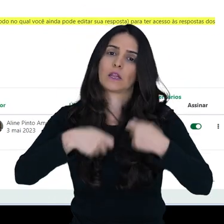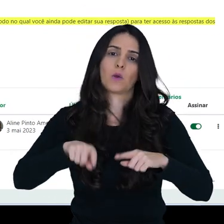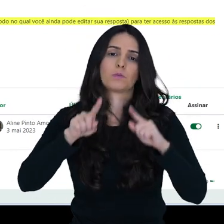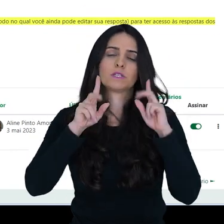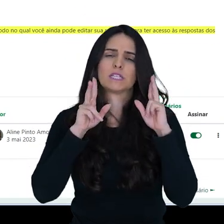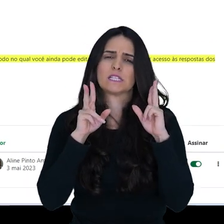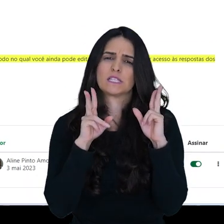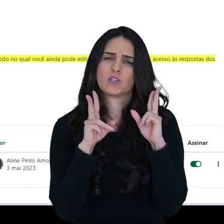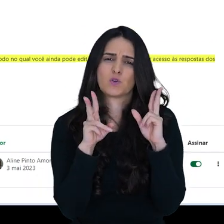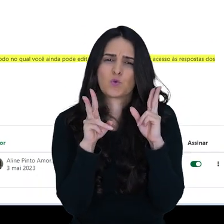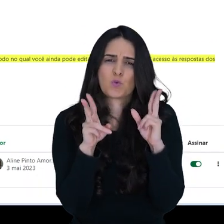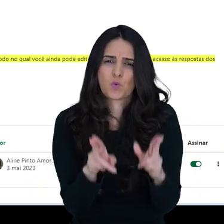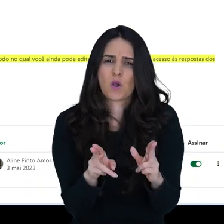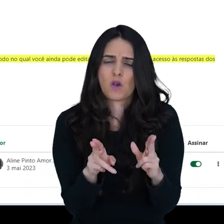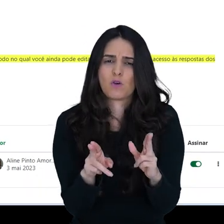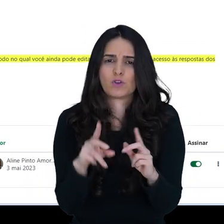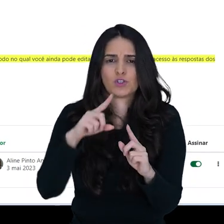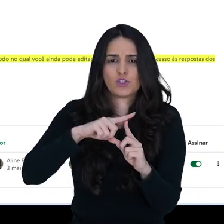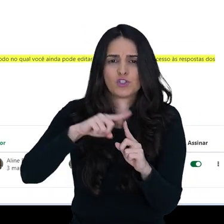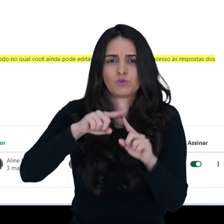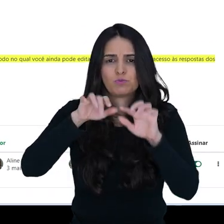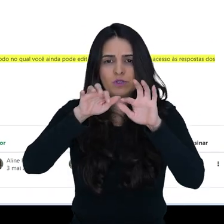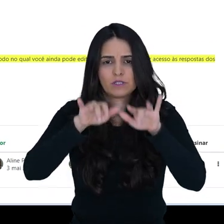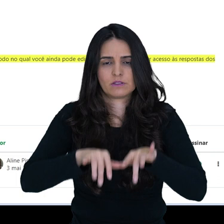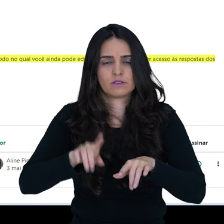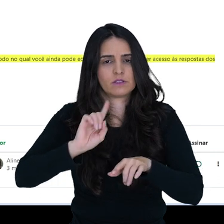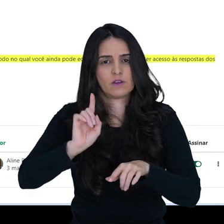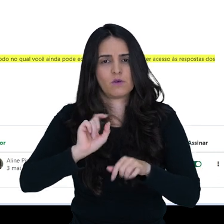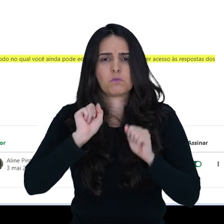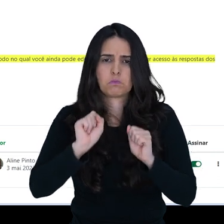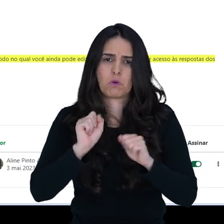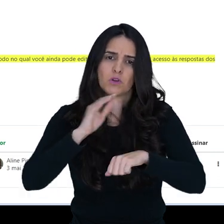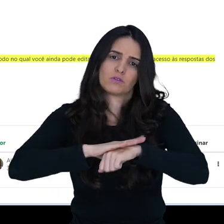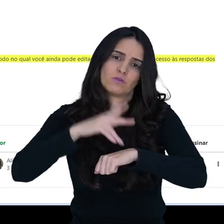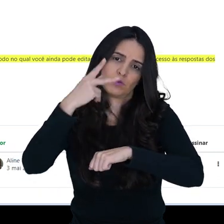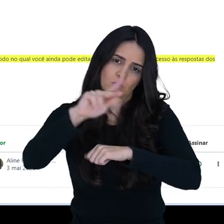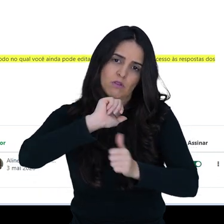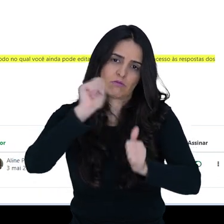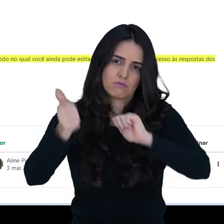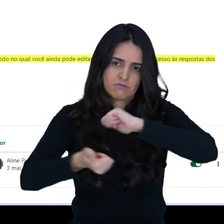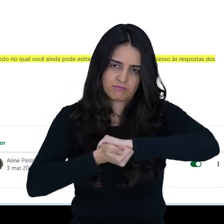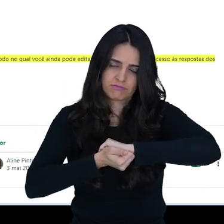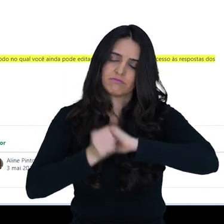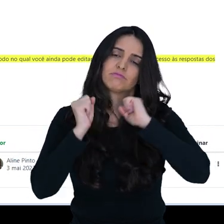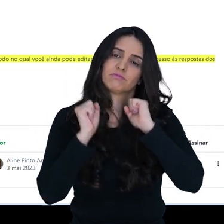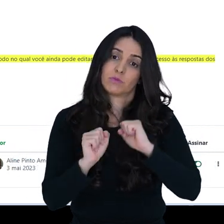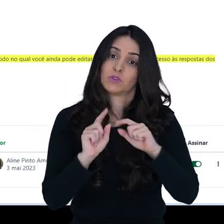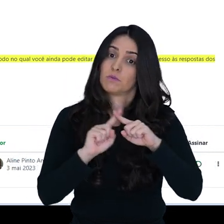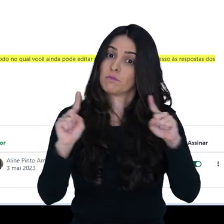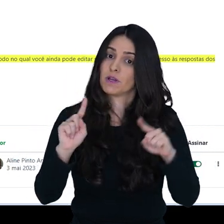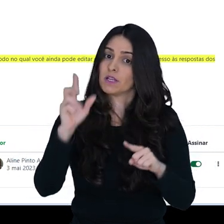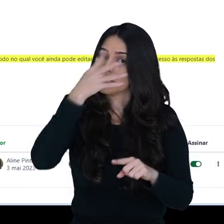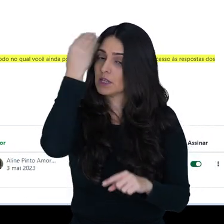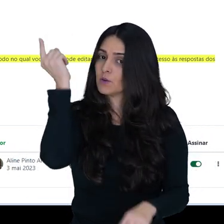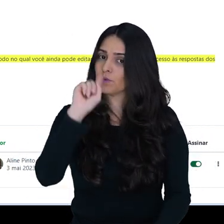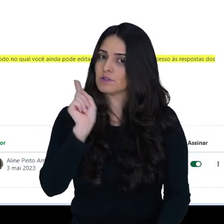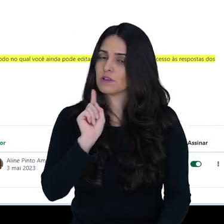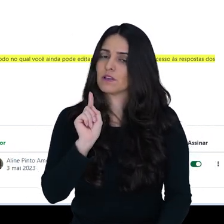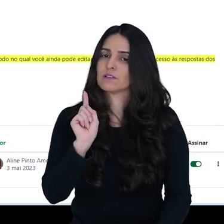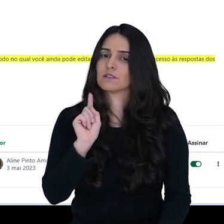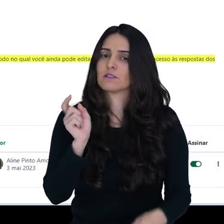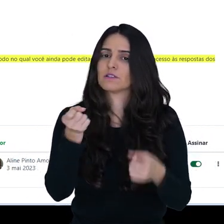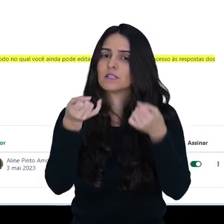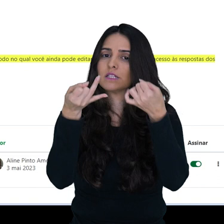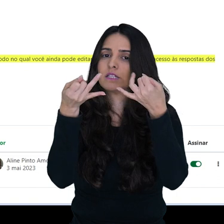precisa seguir exatamente essa forma de escrita. Você pode fazer as suas adaptações. Mas, relembrando, o